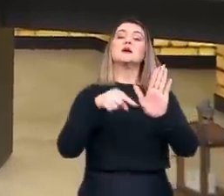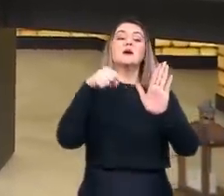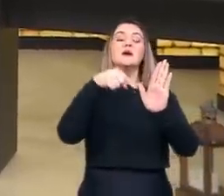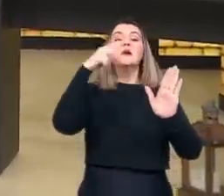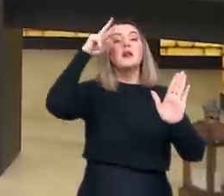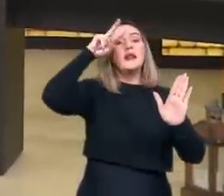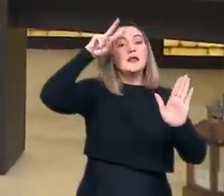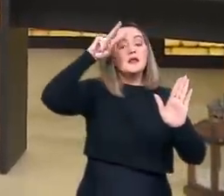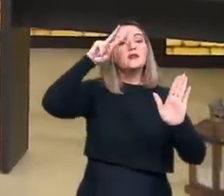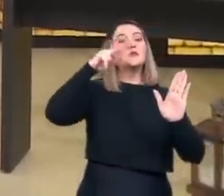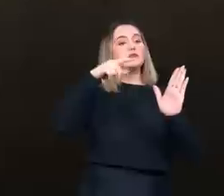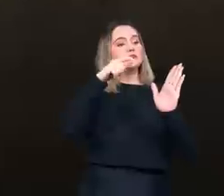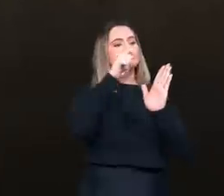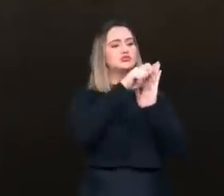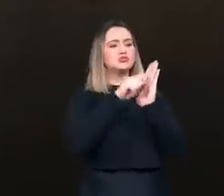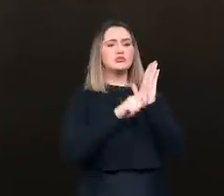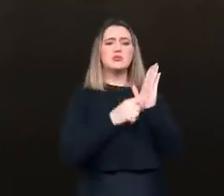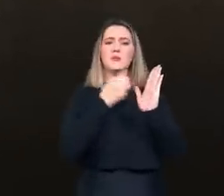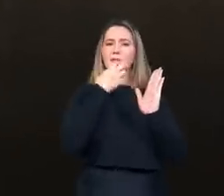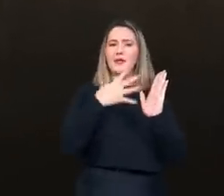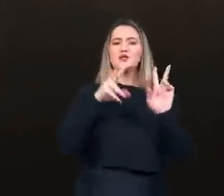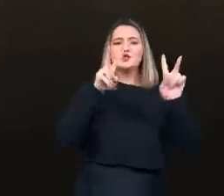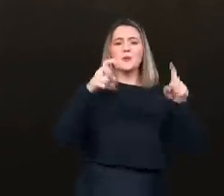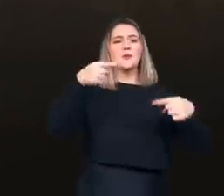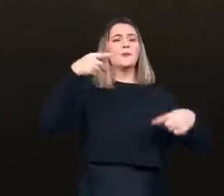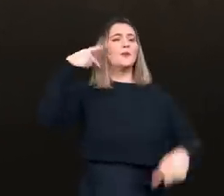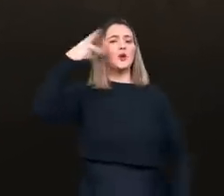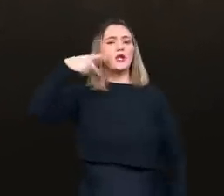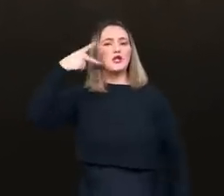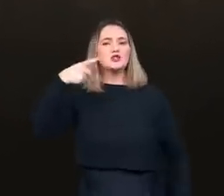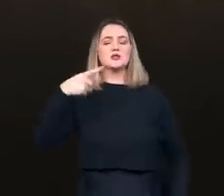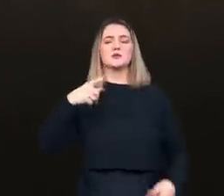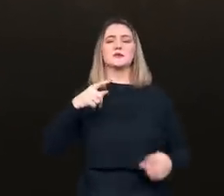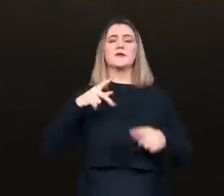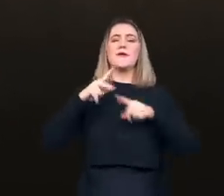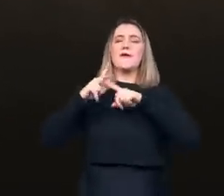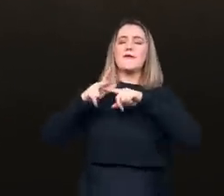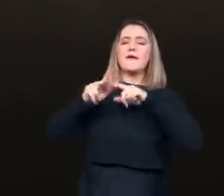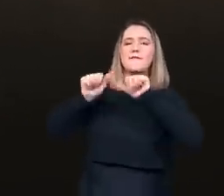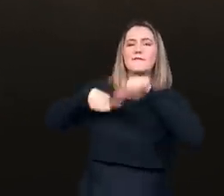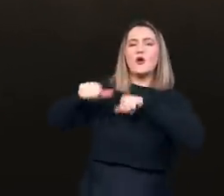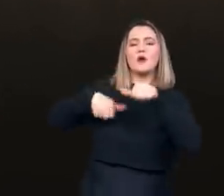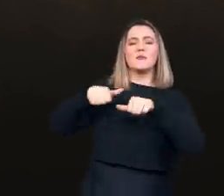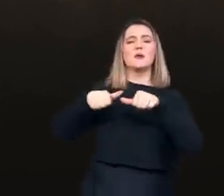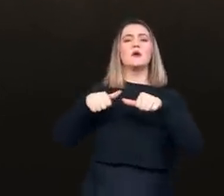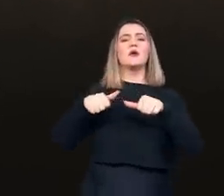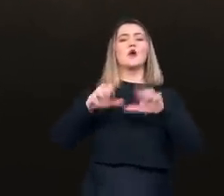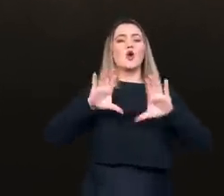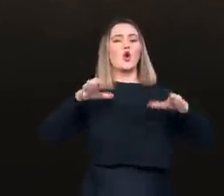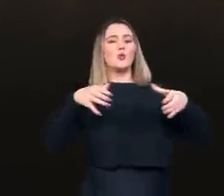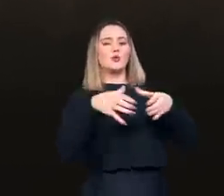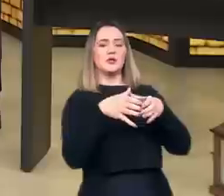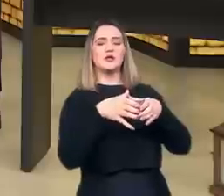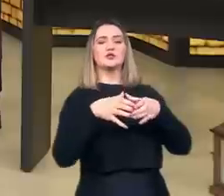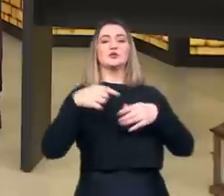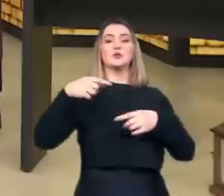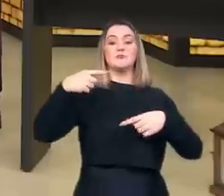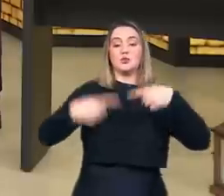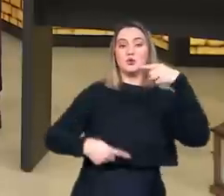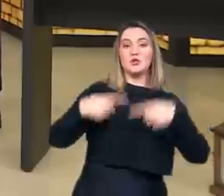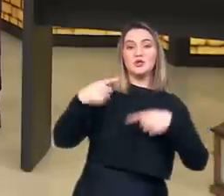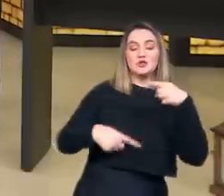bem feito sobre políticas, reformas, comunidades, políticas, nações e impérios.